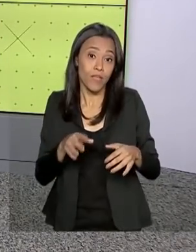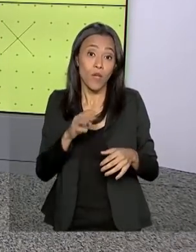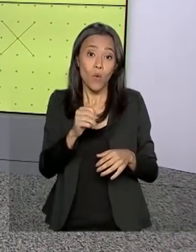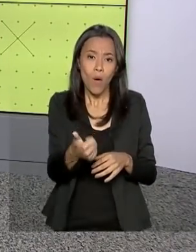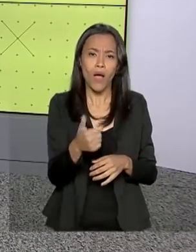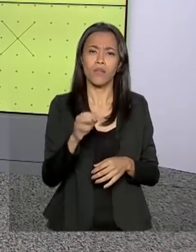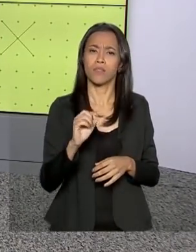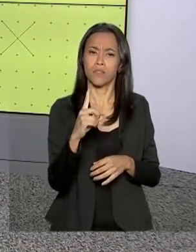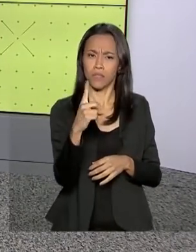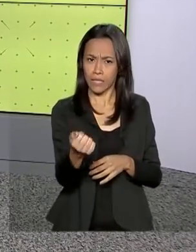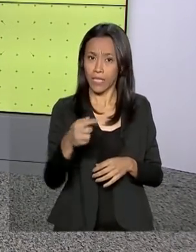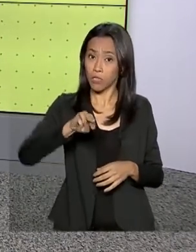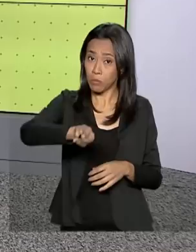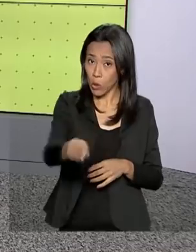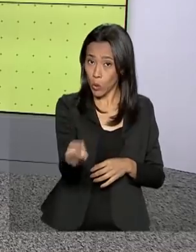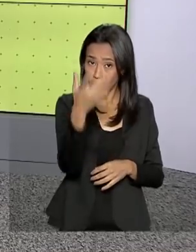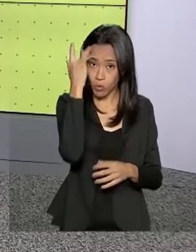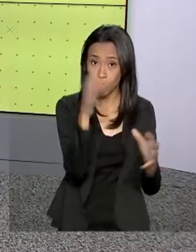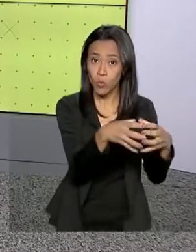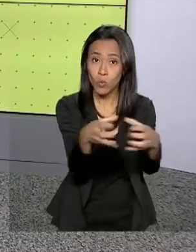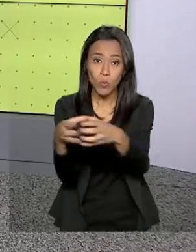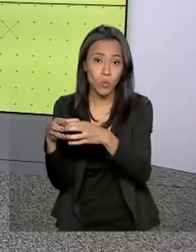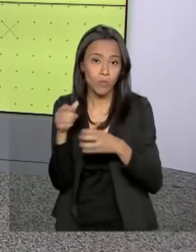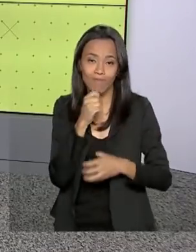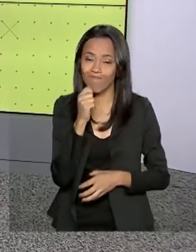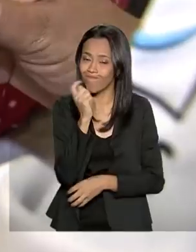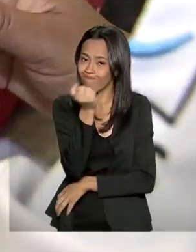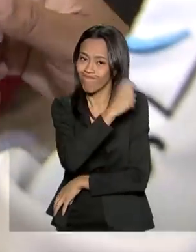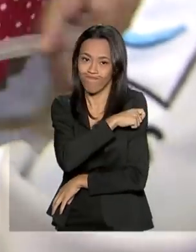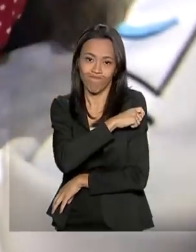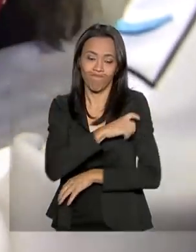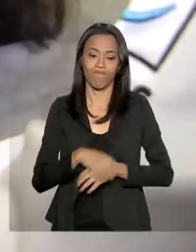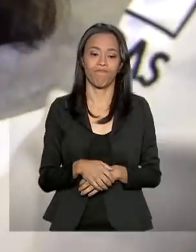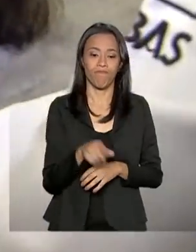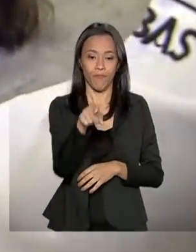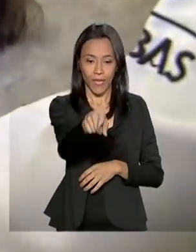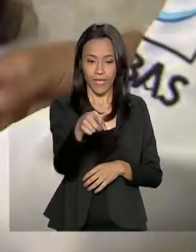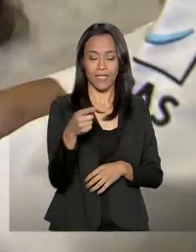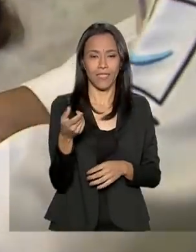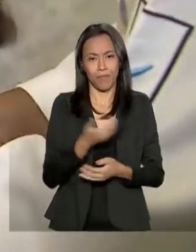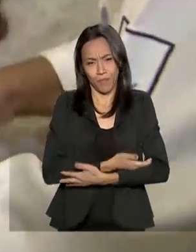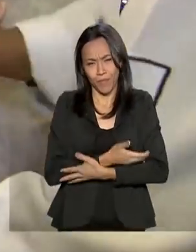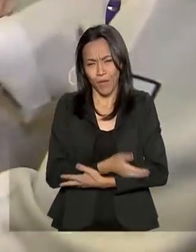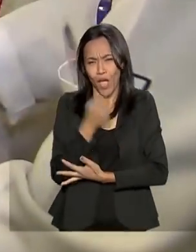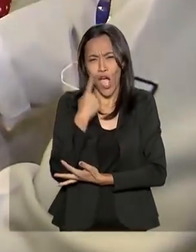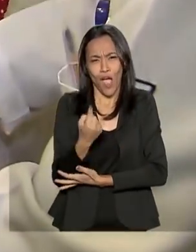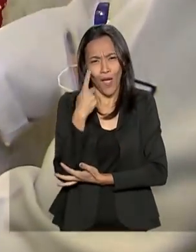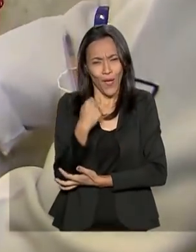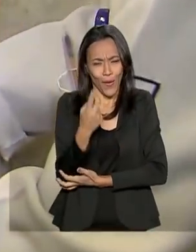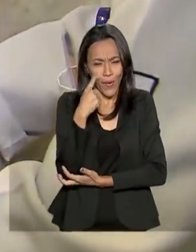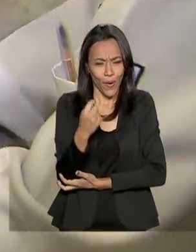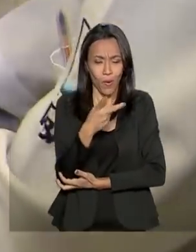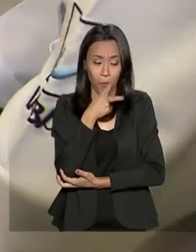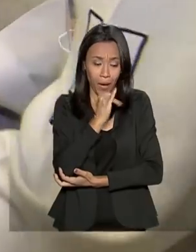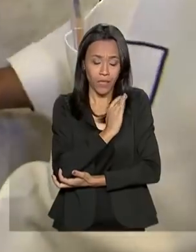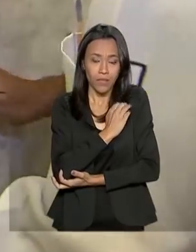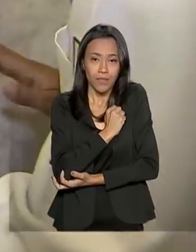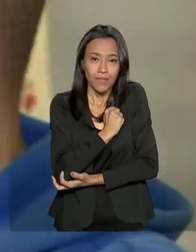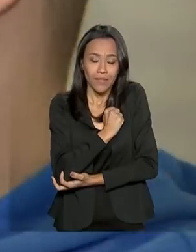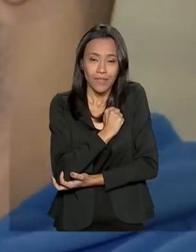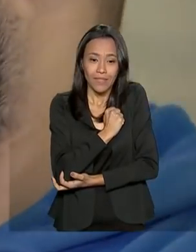grupos prioritários ainda não se vacinaram. A pequena Mariana chora. O coração do pai